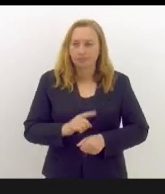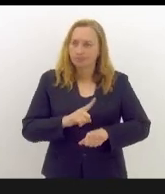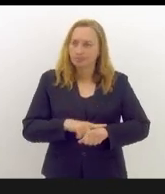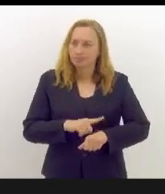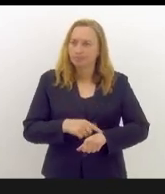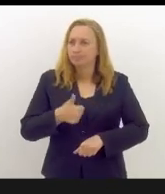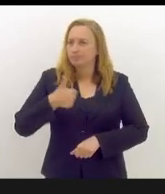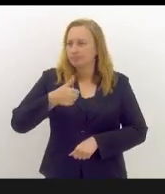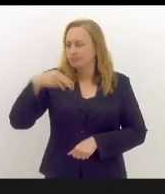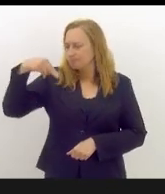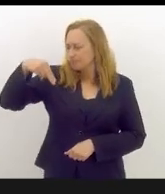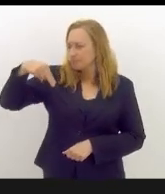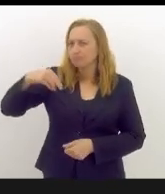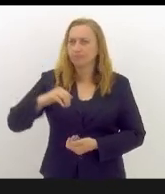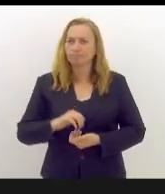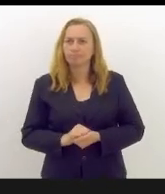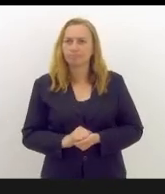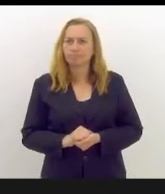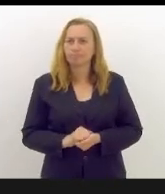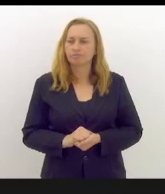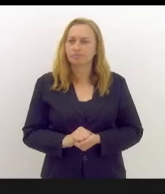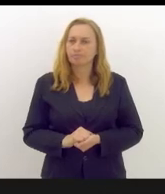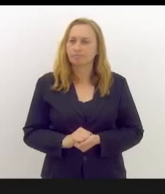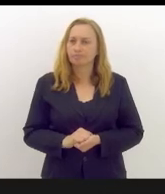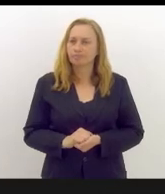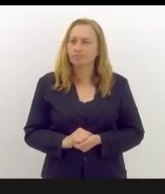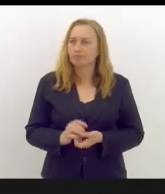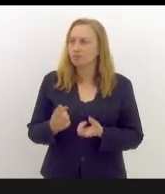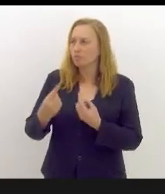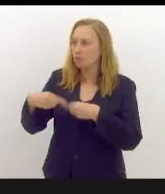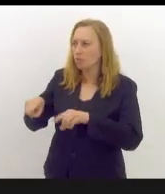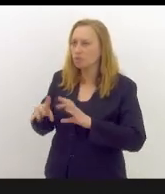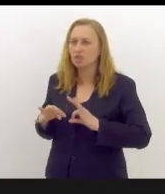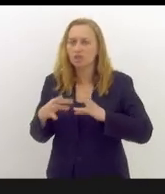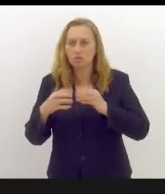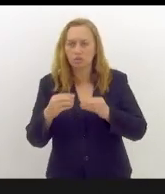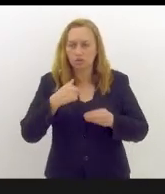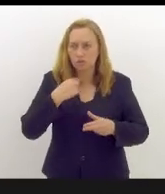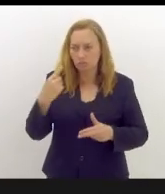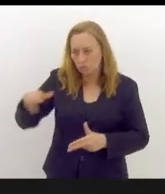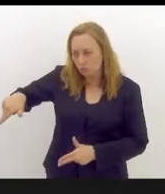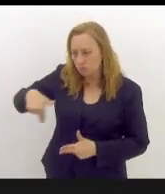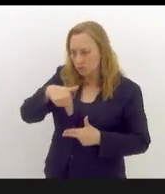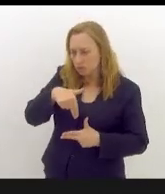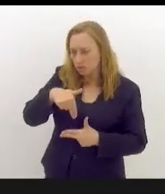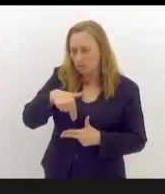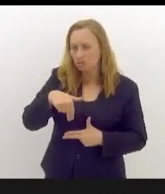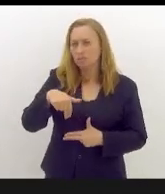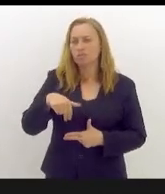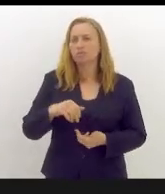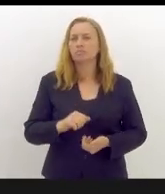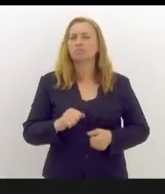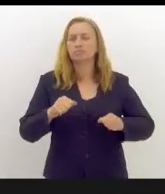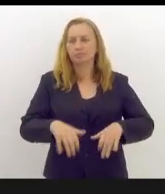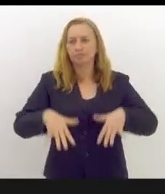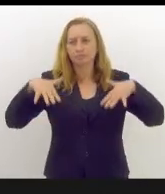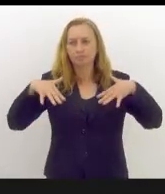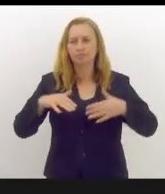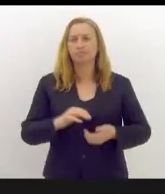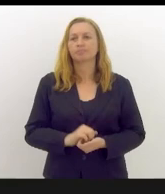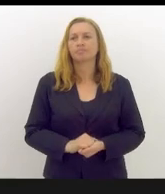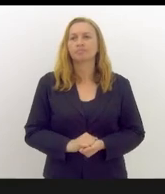de novembro, me omitir e me ausentar. Estou usando essa tribuna da Assembleia Legislativa para dizer